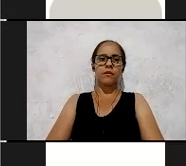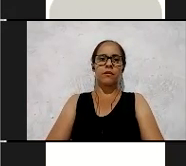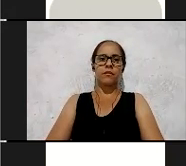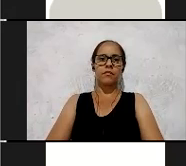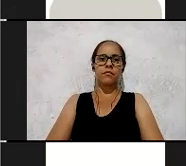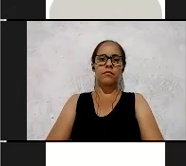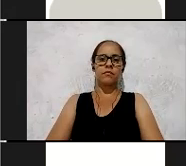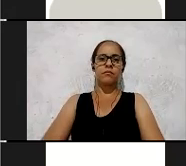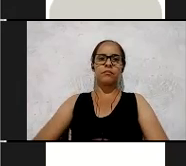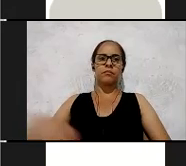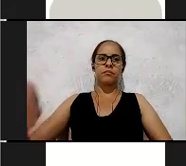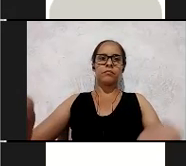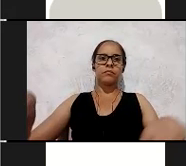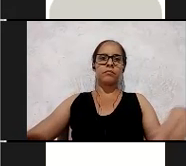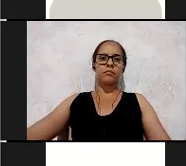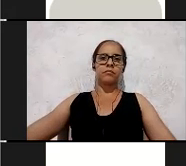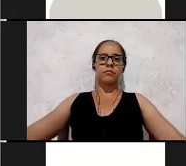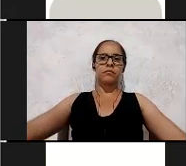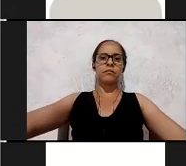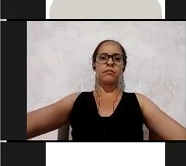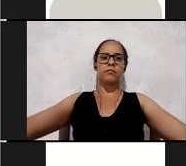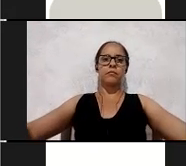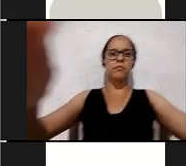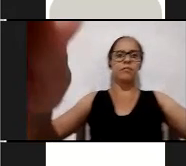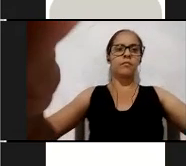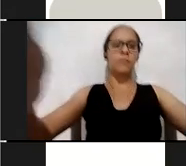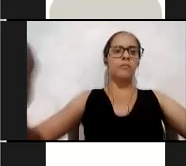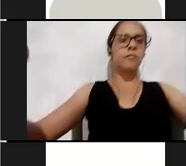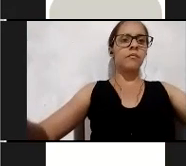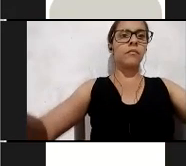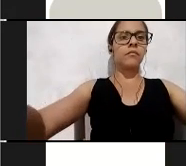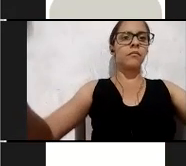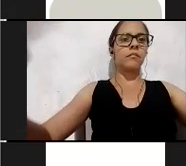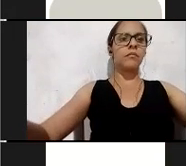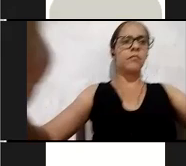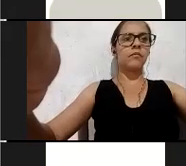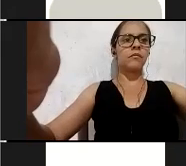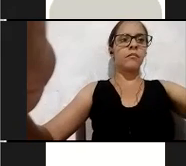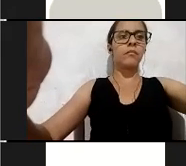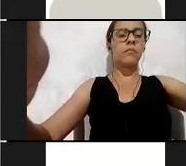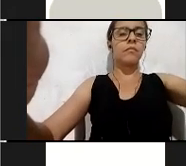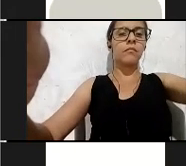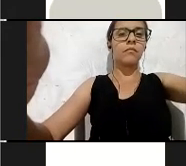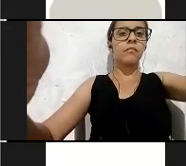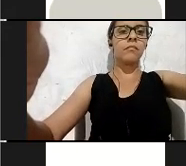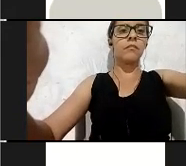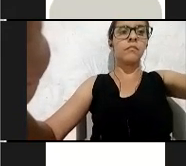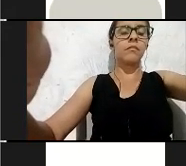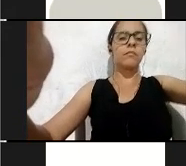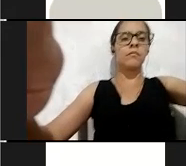que nunca tinham mais mexido no MIT, não sabiam o que era o Zoom, nunca tinham